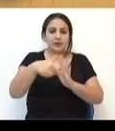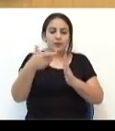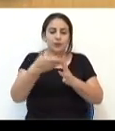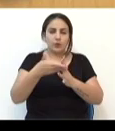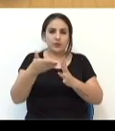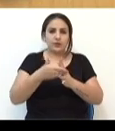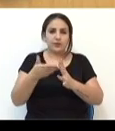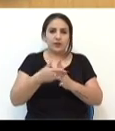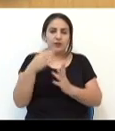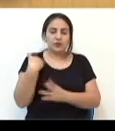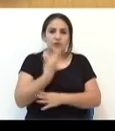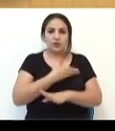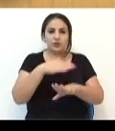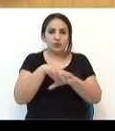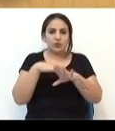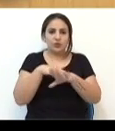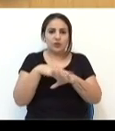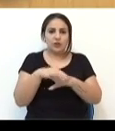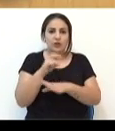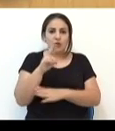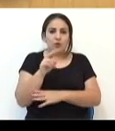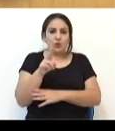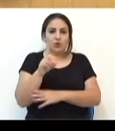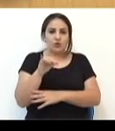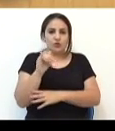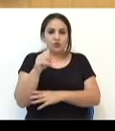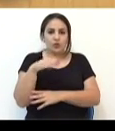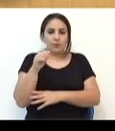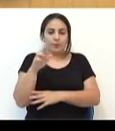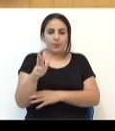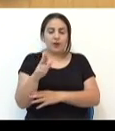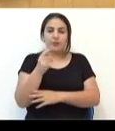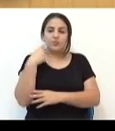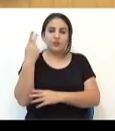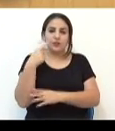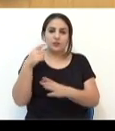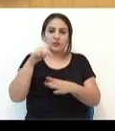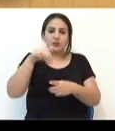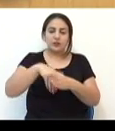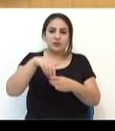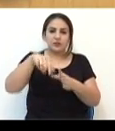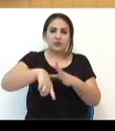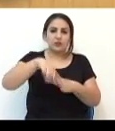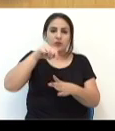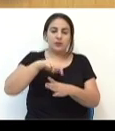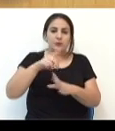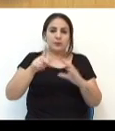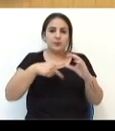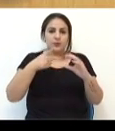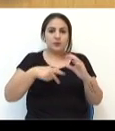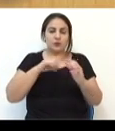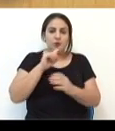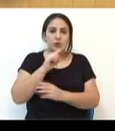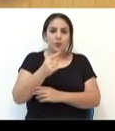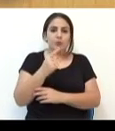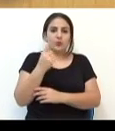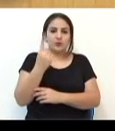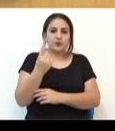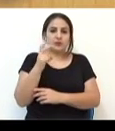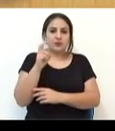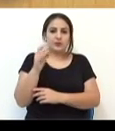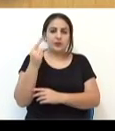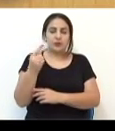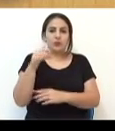do intervalo, a gente conversa com Rudimar dos Santos, vereador eleito para a Câmara Municipal, com 1.151